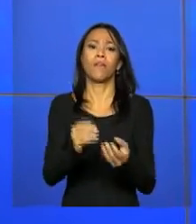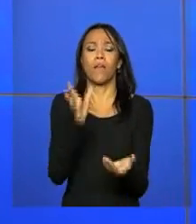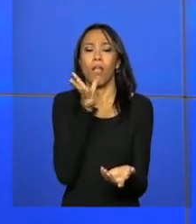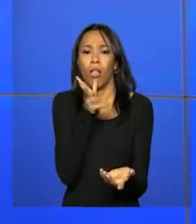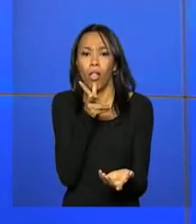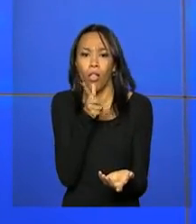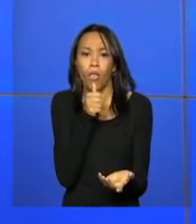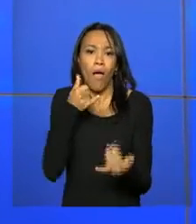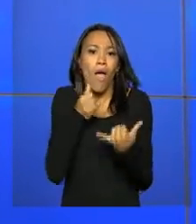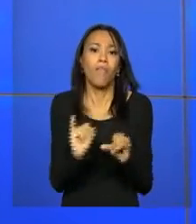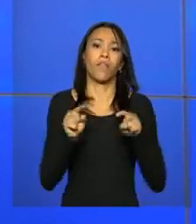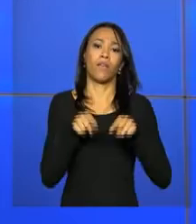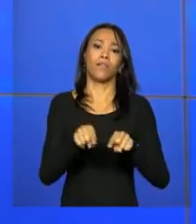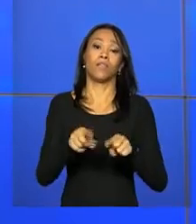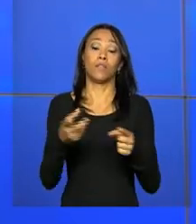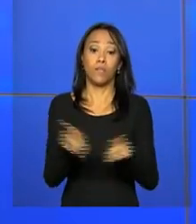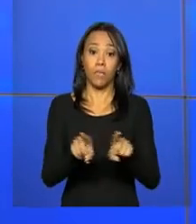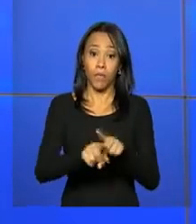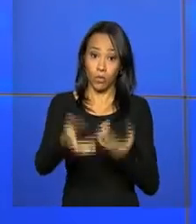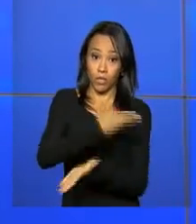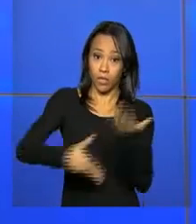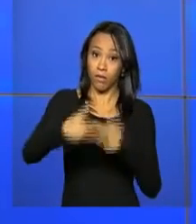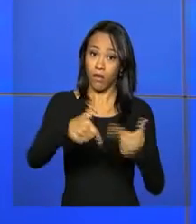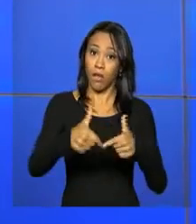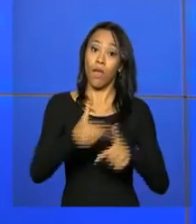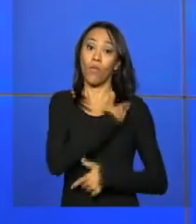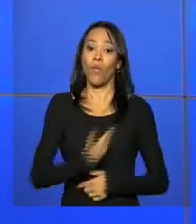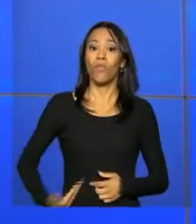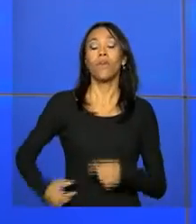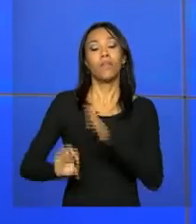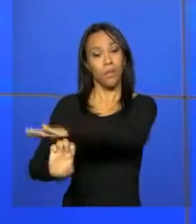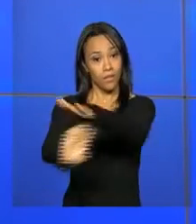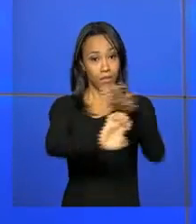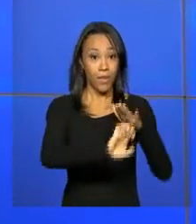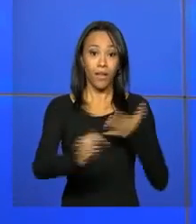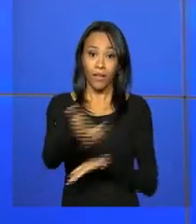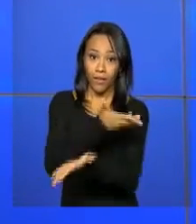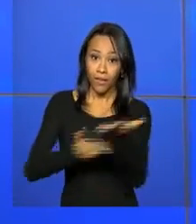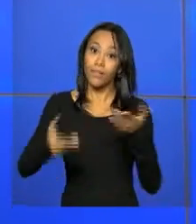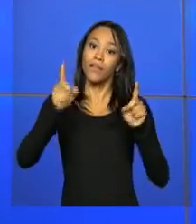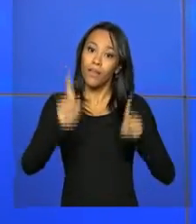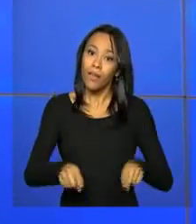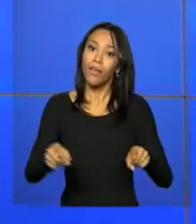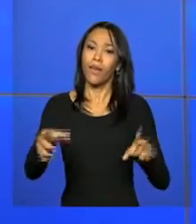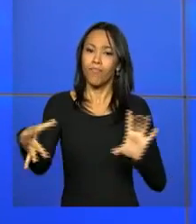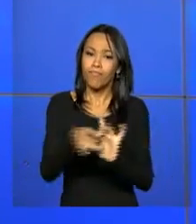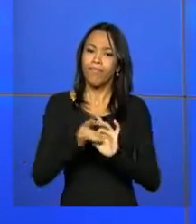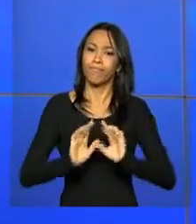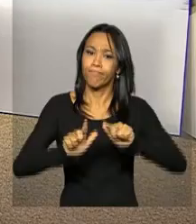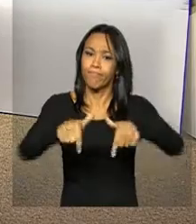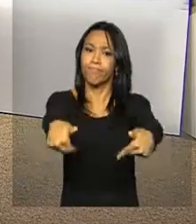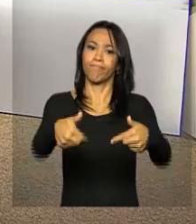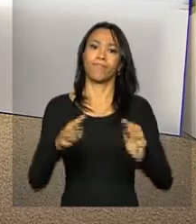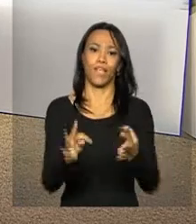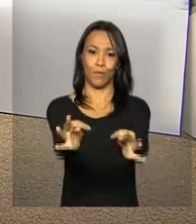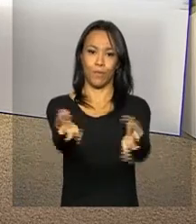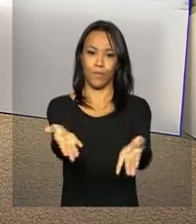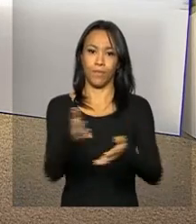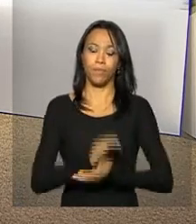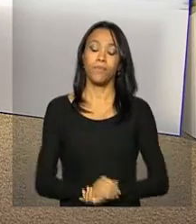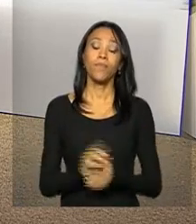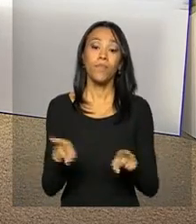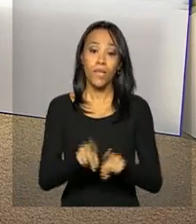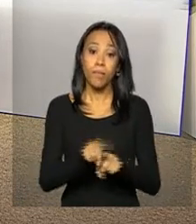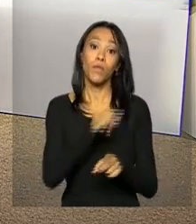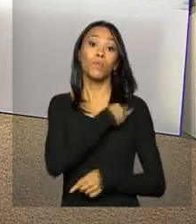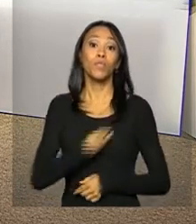burocráticas as ações entre os setores público e privado, que formam o sistema de ciência e tecnologia no país. O ministro também